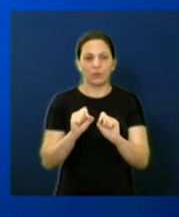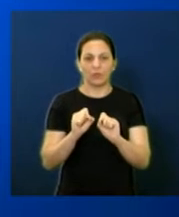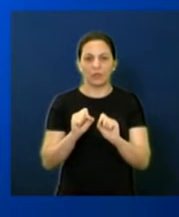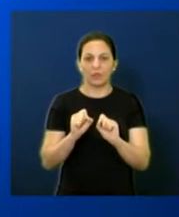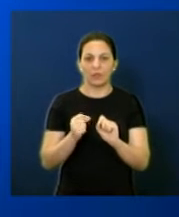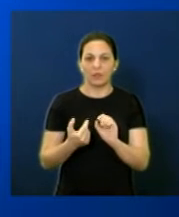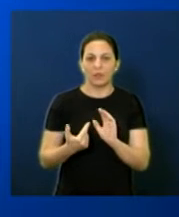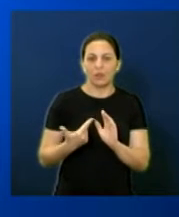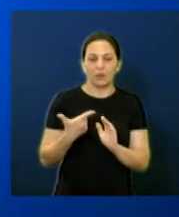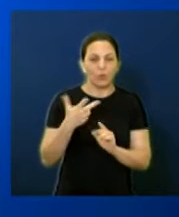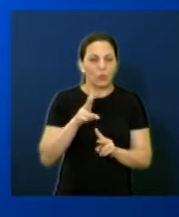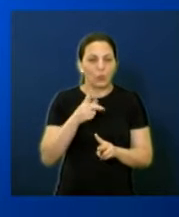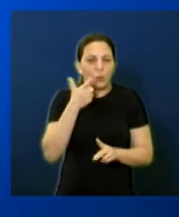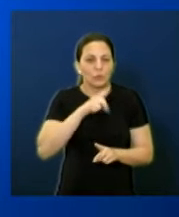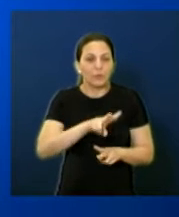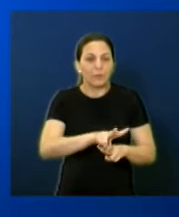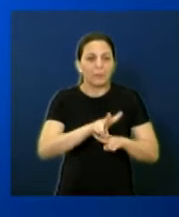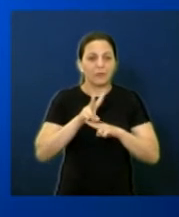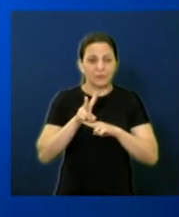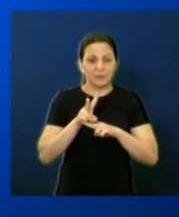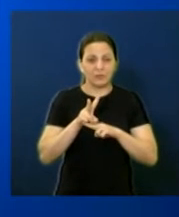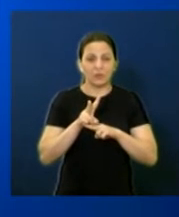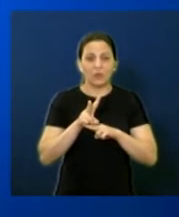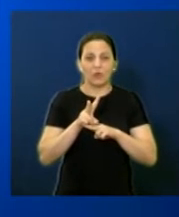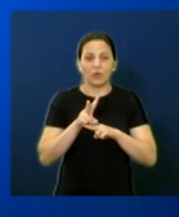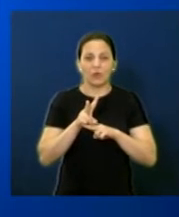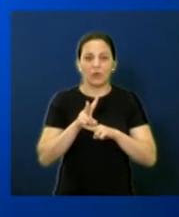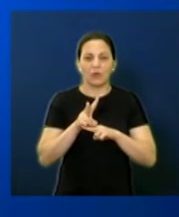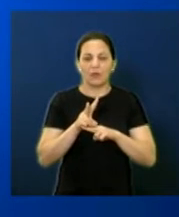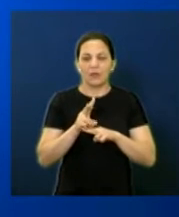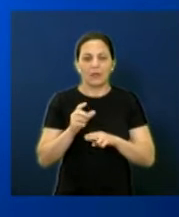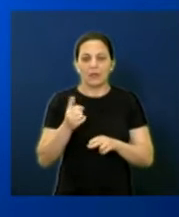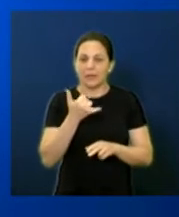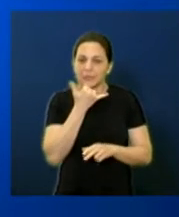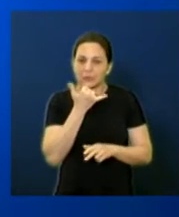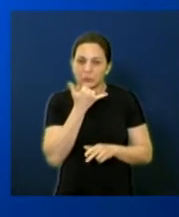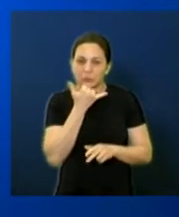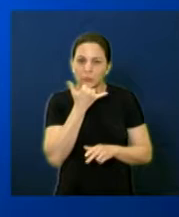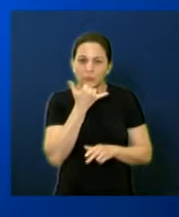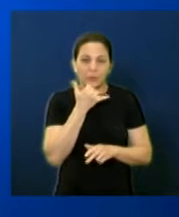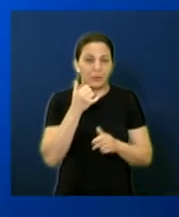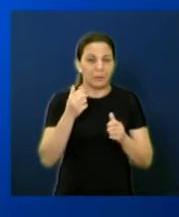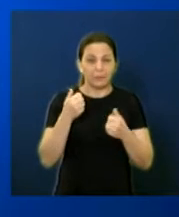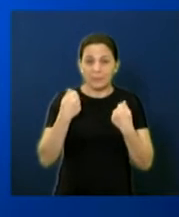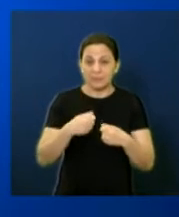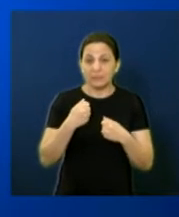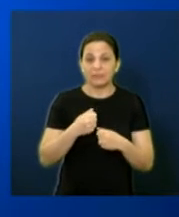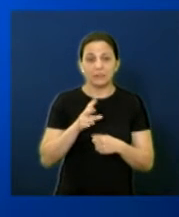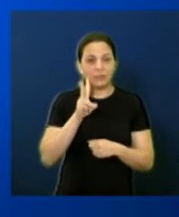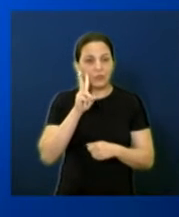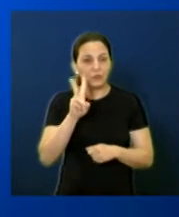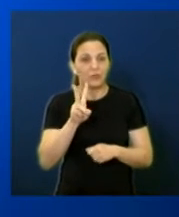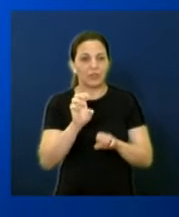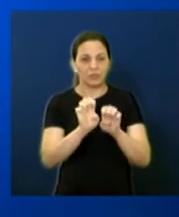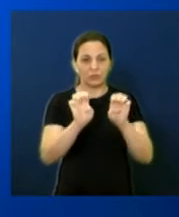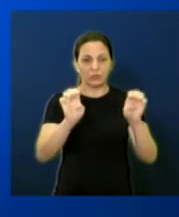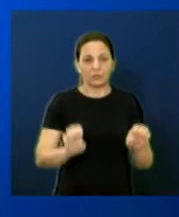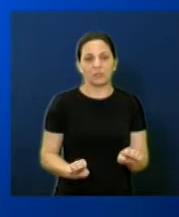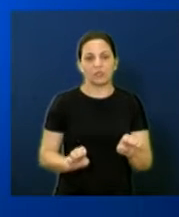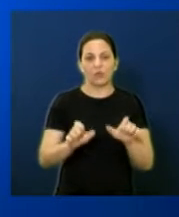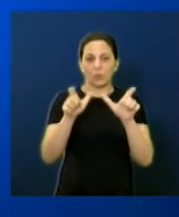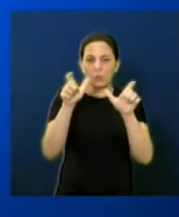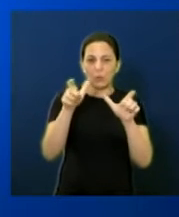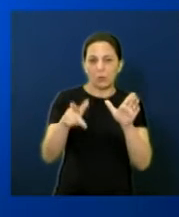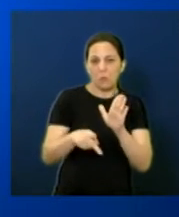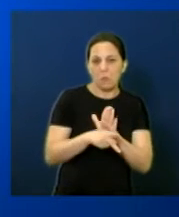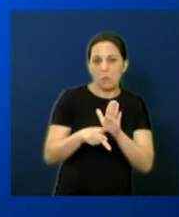imprevisível imprescindível a estruturação físico-financeira do setor. A aprovação